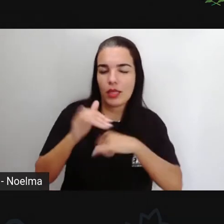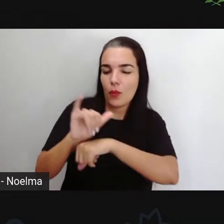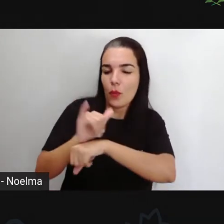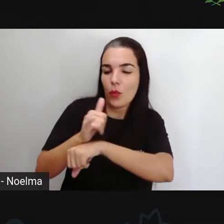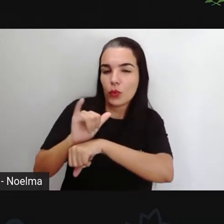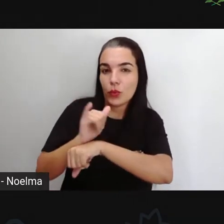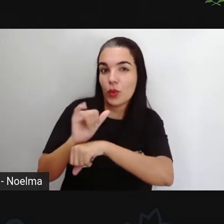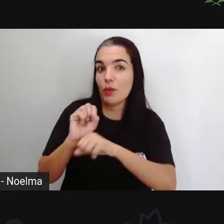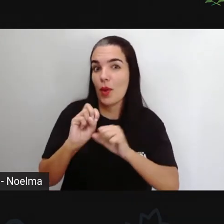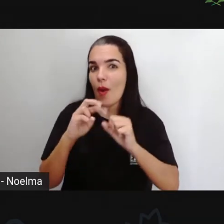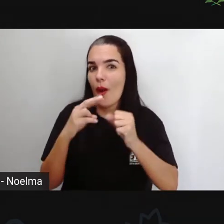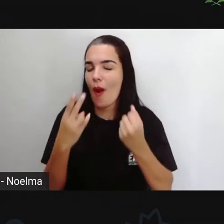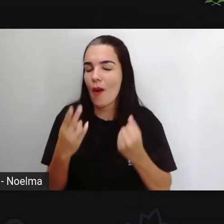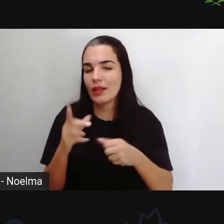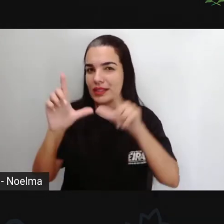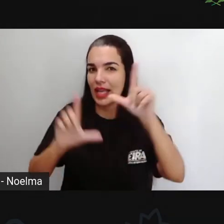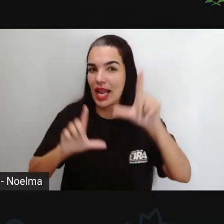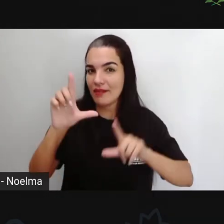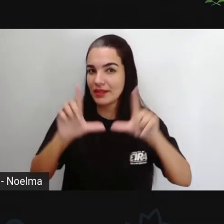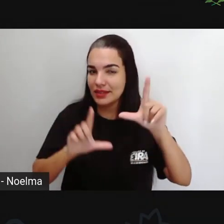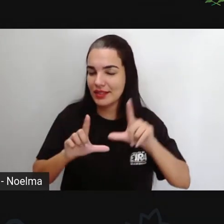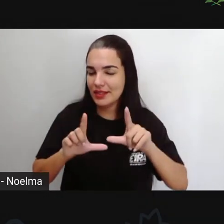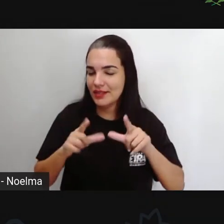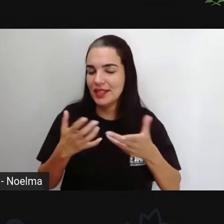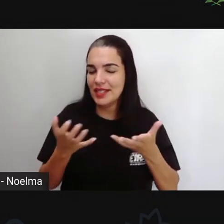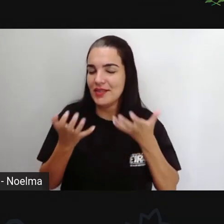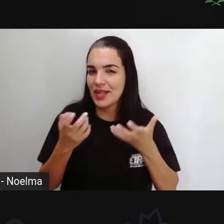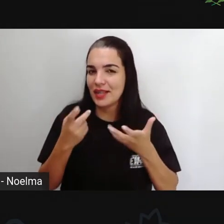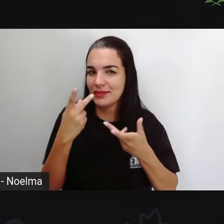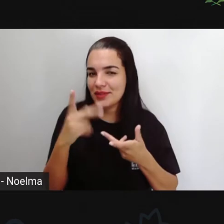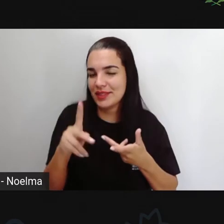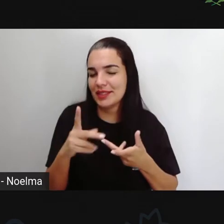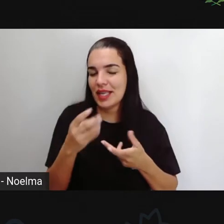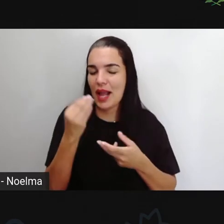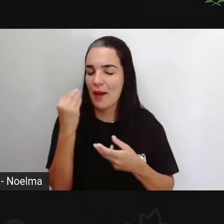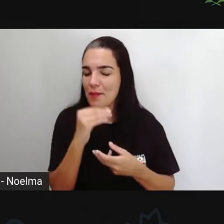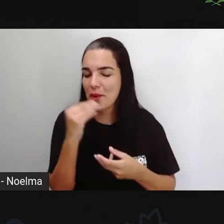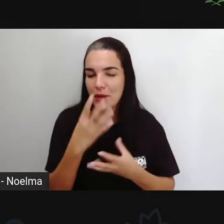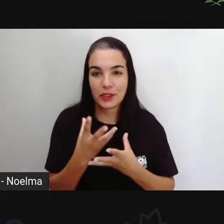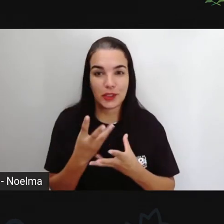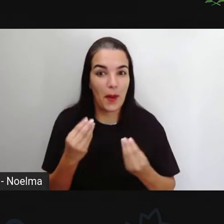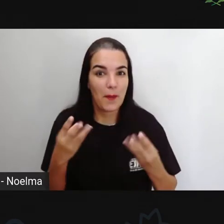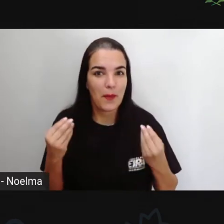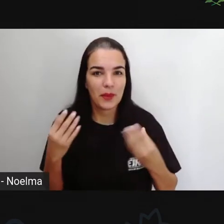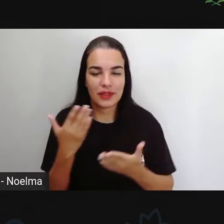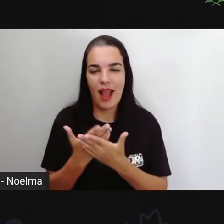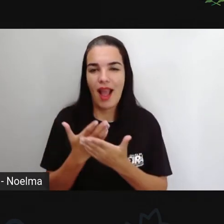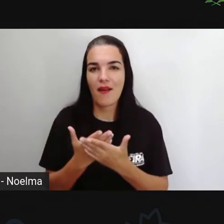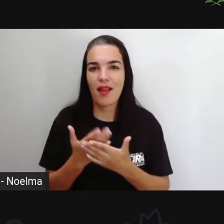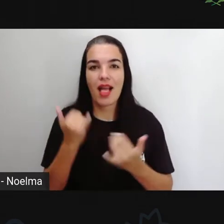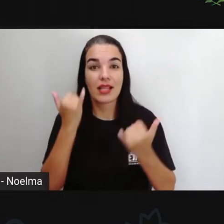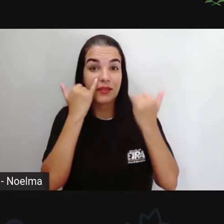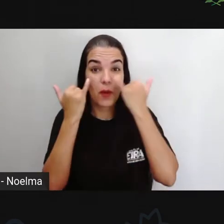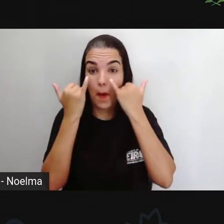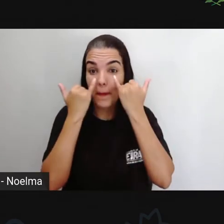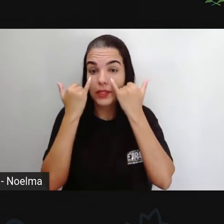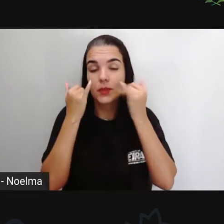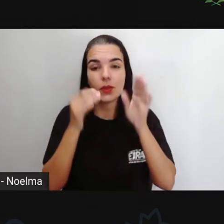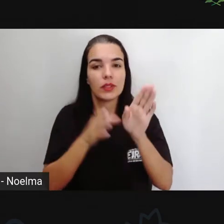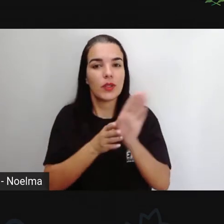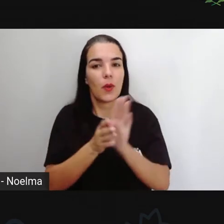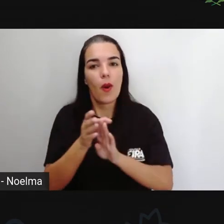pela televisão, a sua deseja é que essa aula seja muito proveitosa, que as informações, as orientações